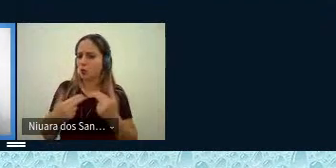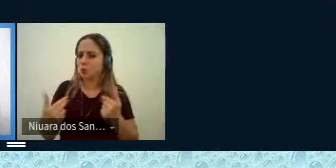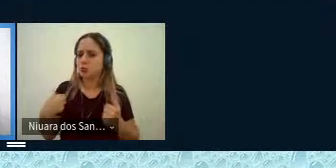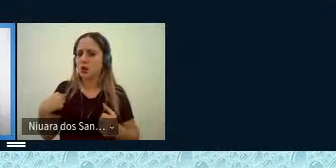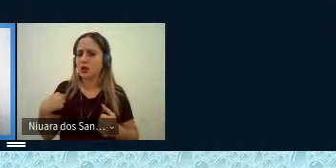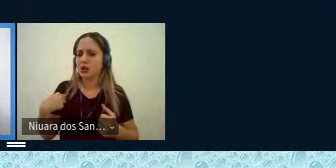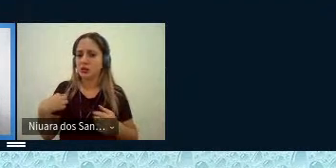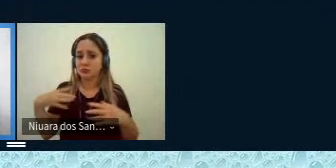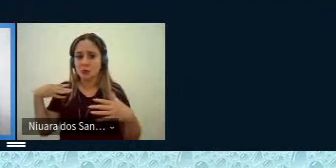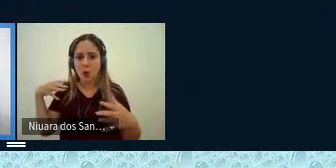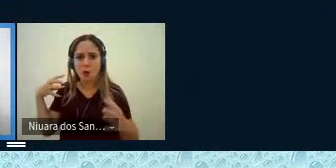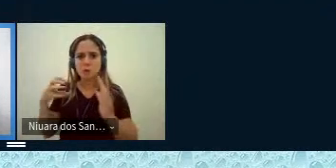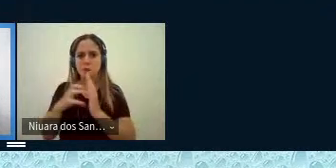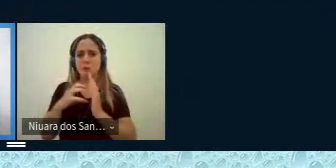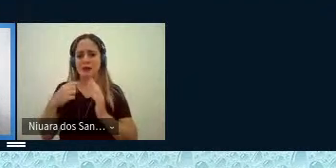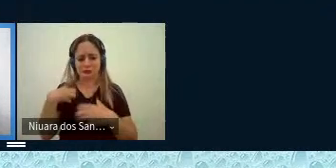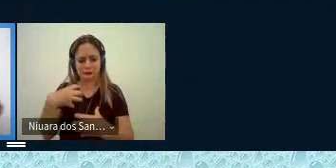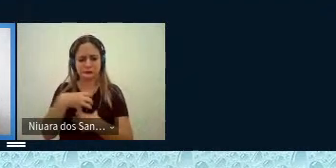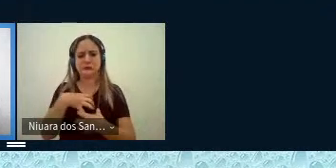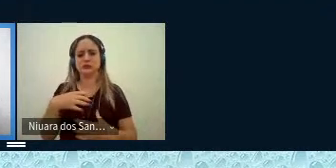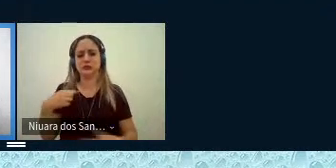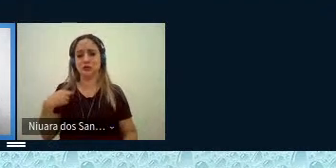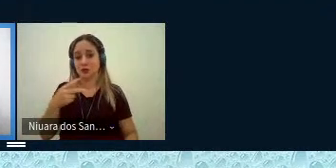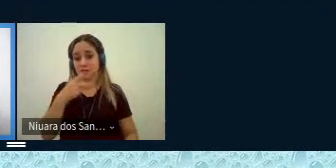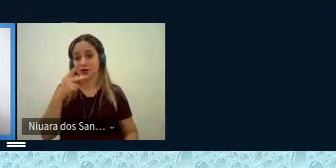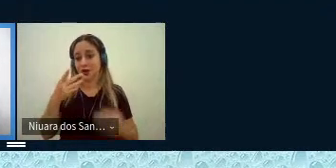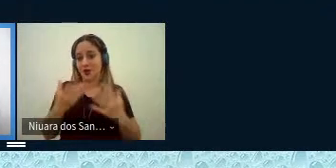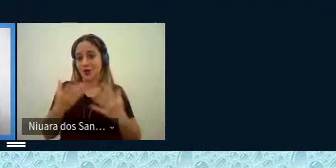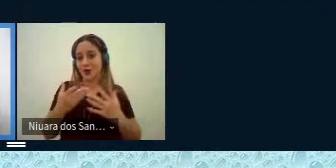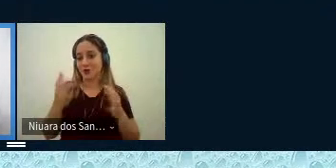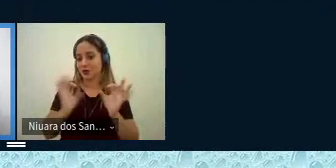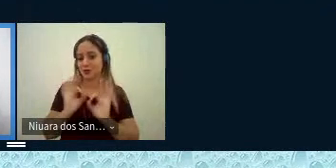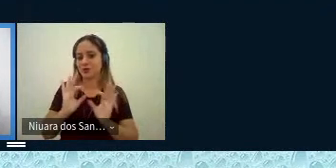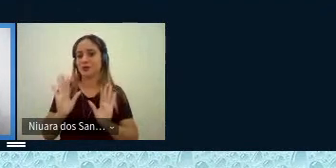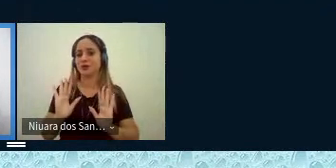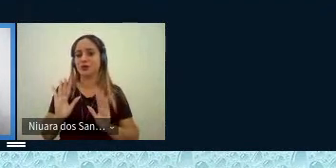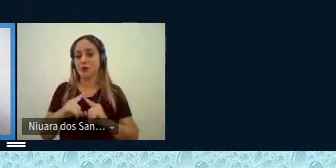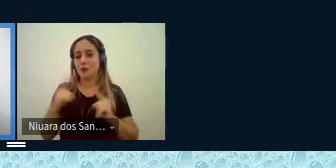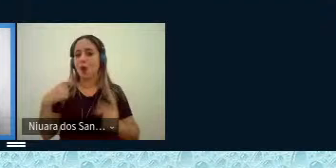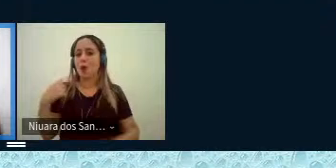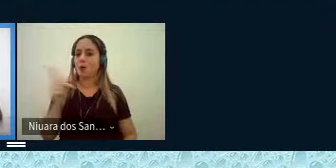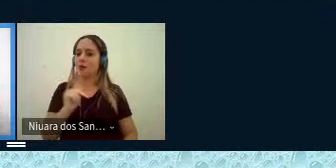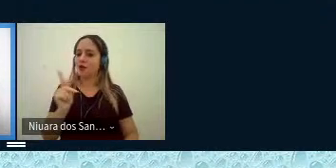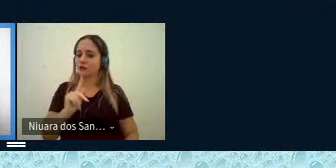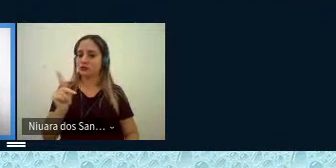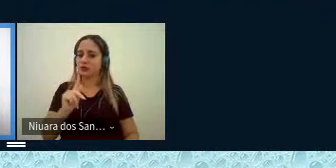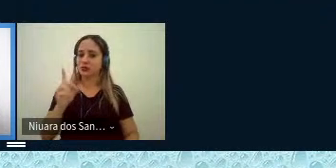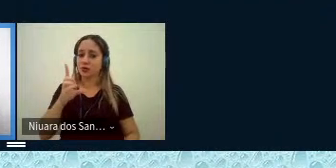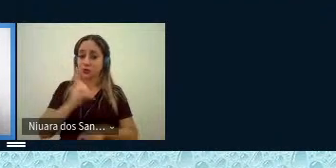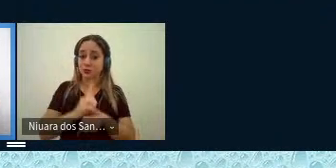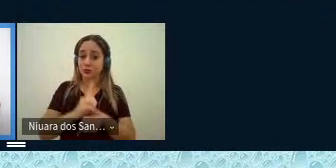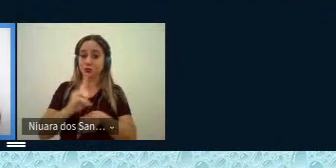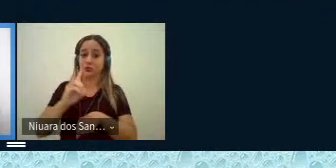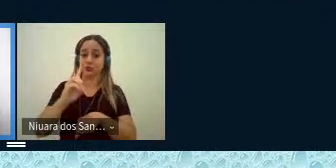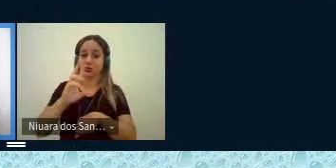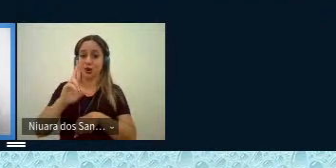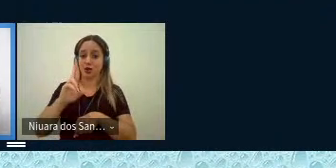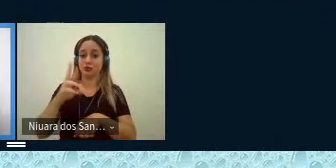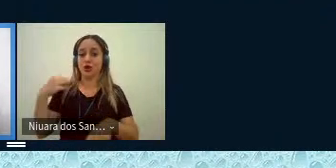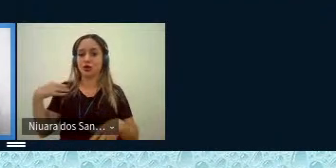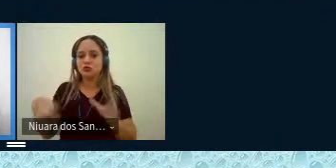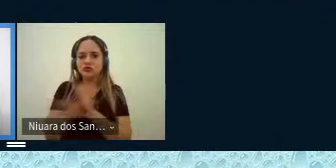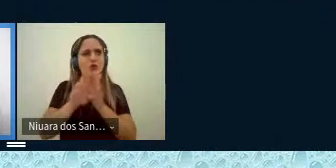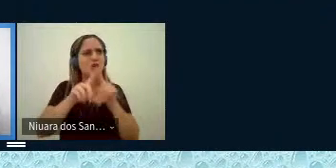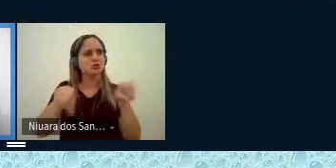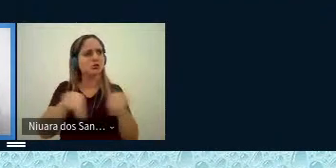foi muito marcante, eu vou dizer em off, não está no planejamento, mas um professor do doutoramento, ele chegou na sala